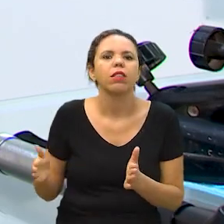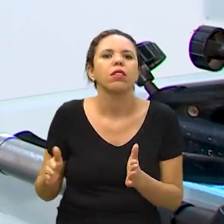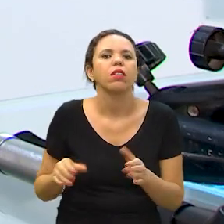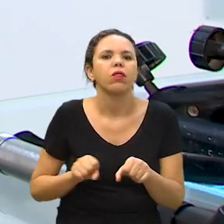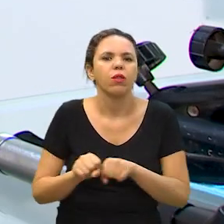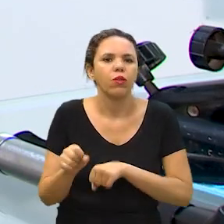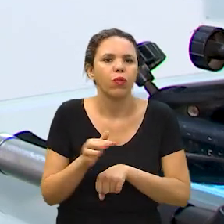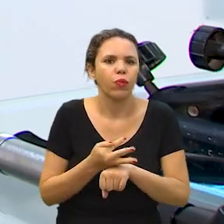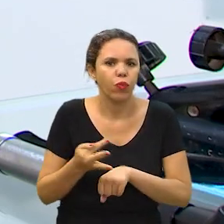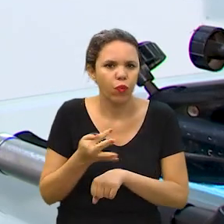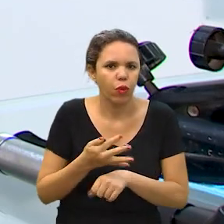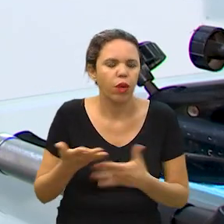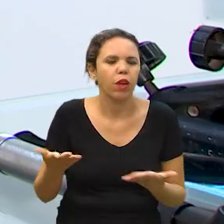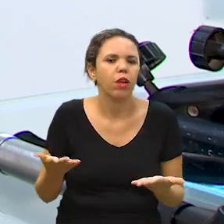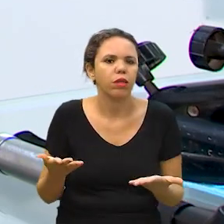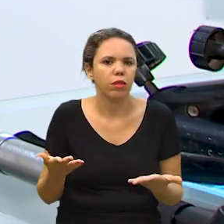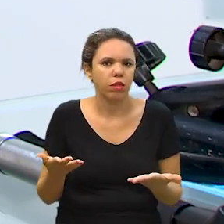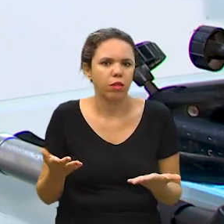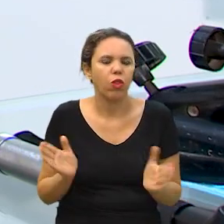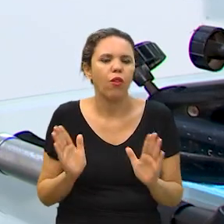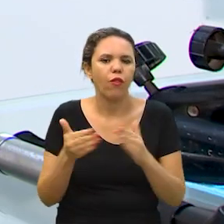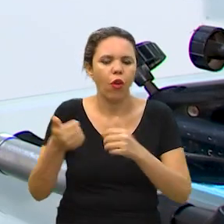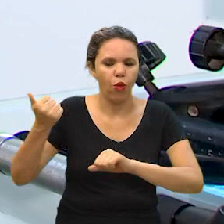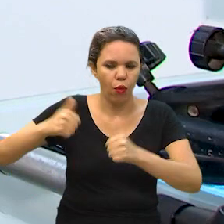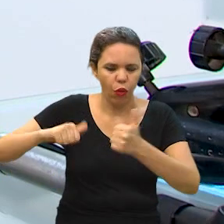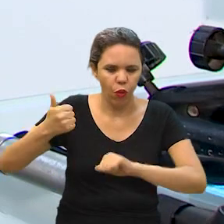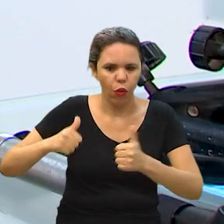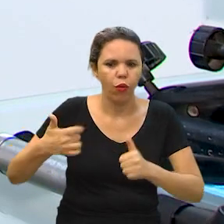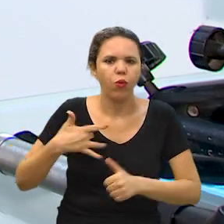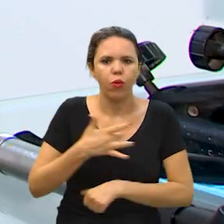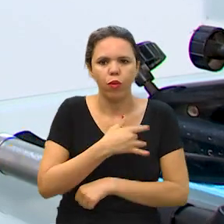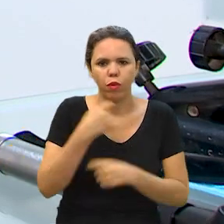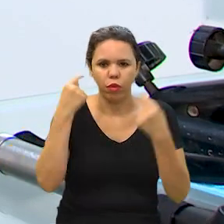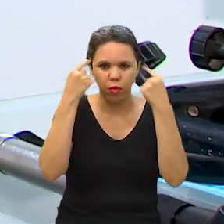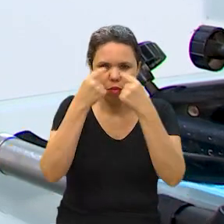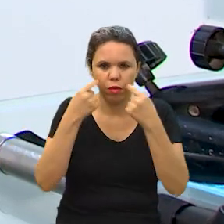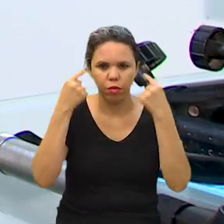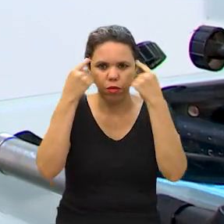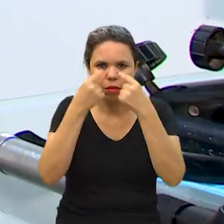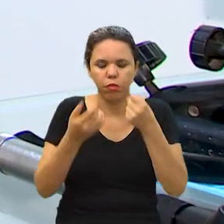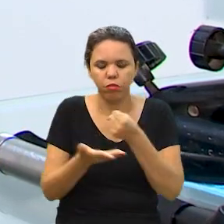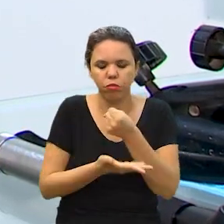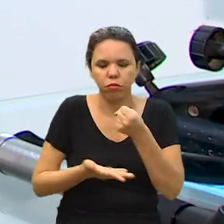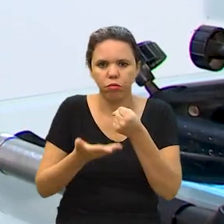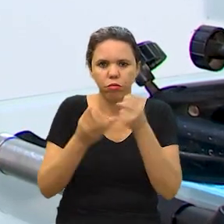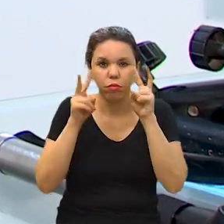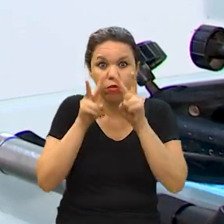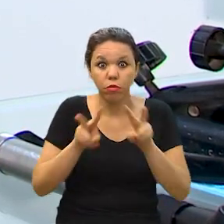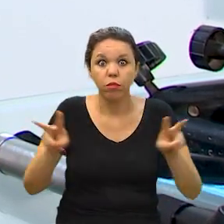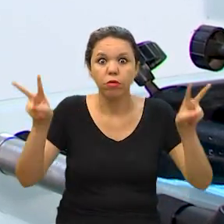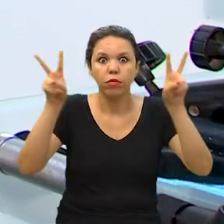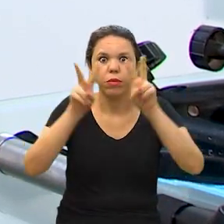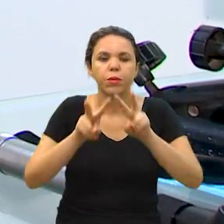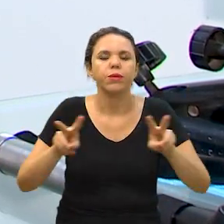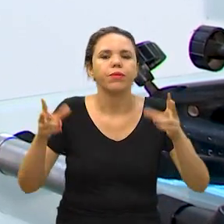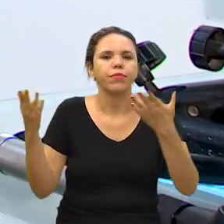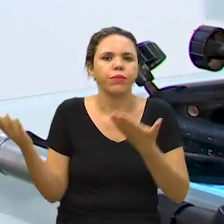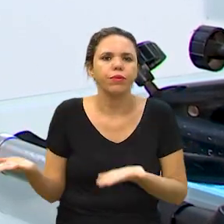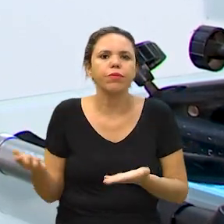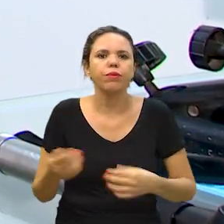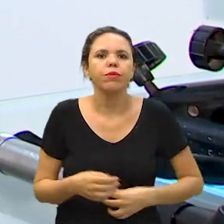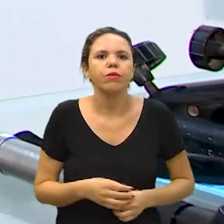superior que está voltado para a avaliação da saúde primária visual